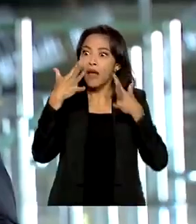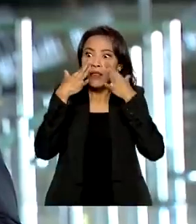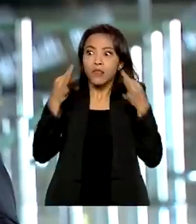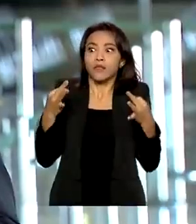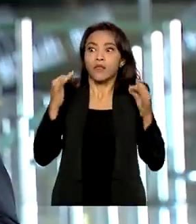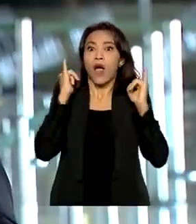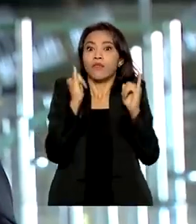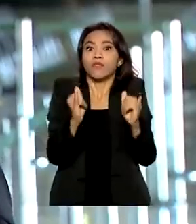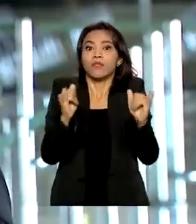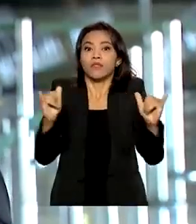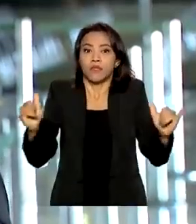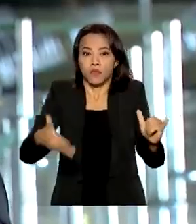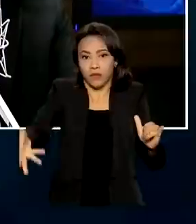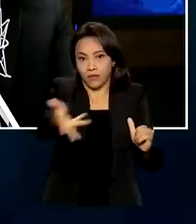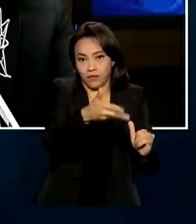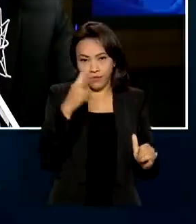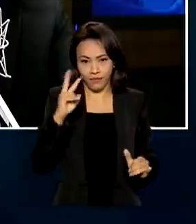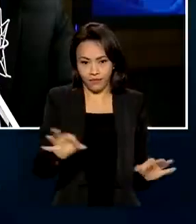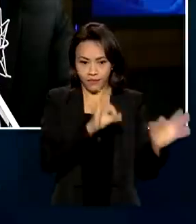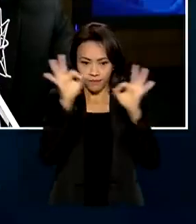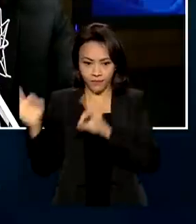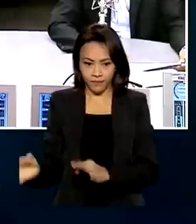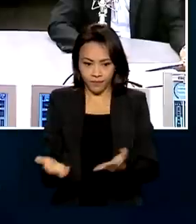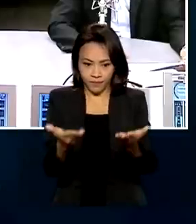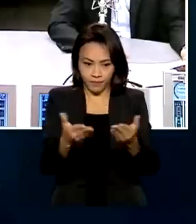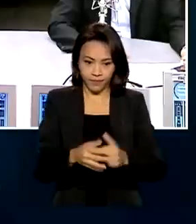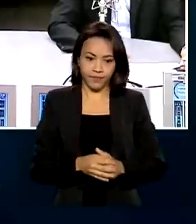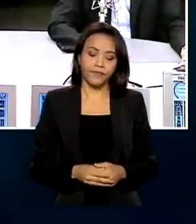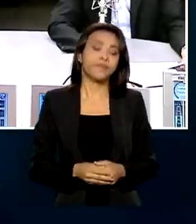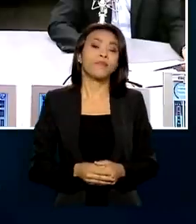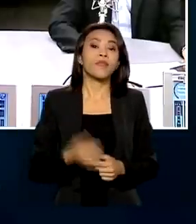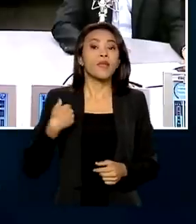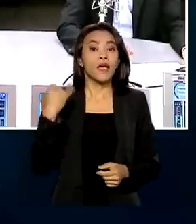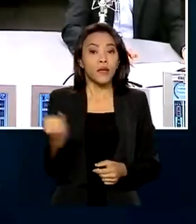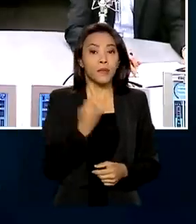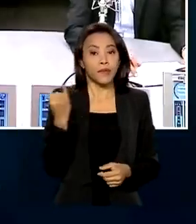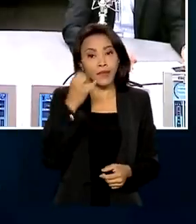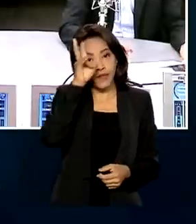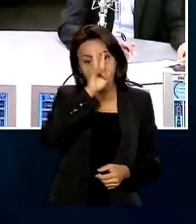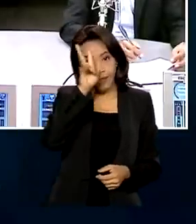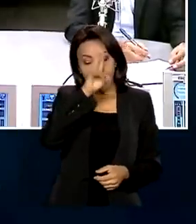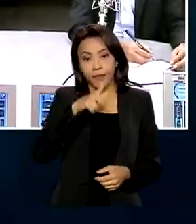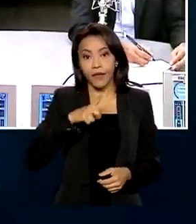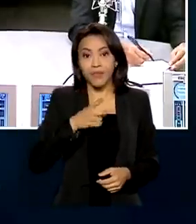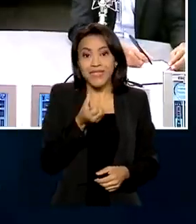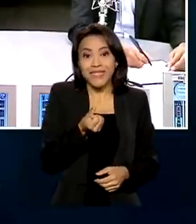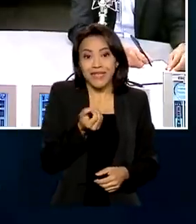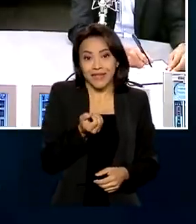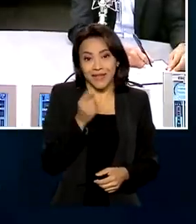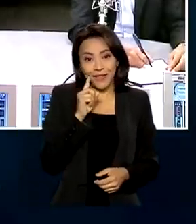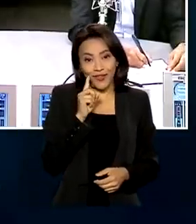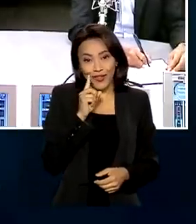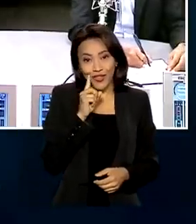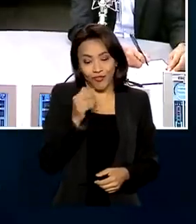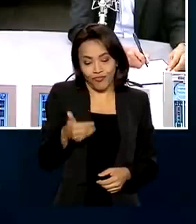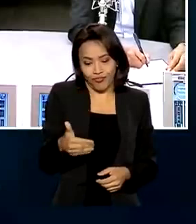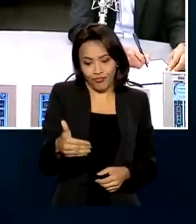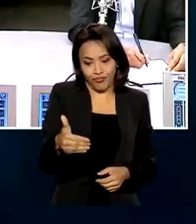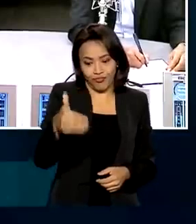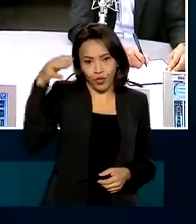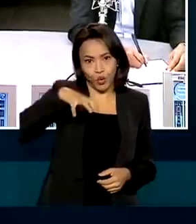população. Vamos assistir. É importante nós lembrarmos que ainda nós temos 60 dias de chuva aí pela frente.